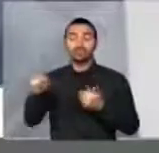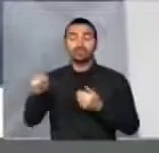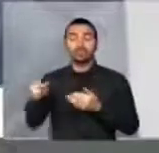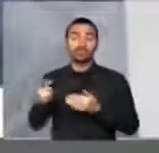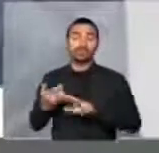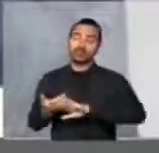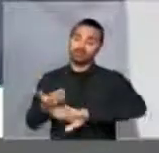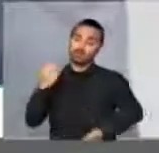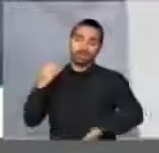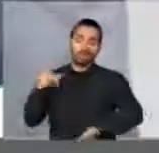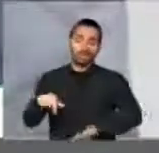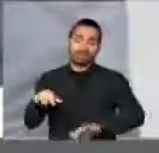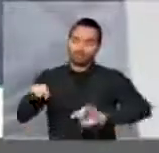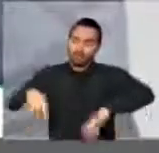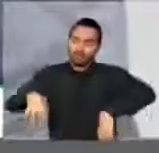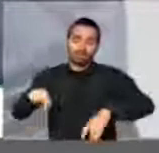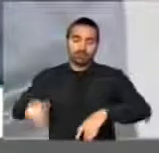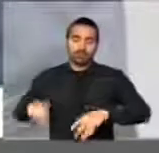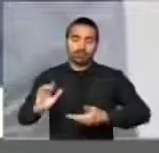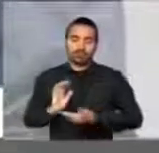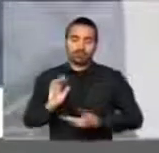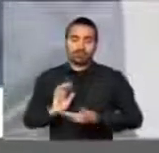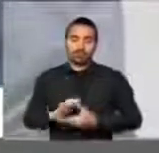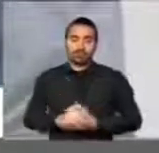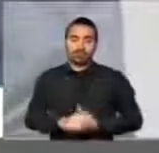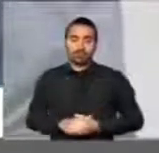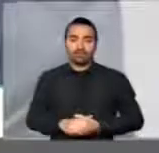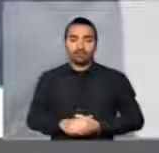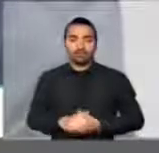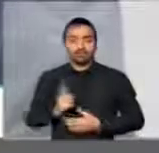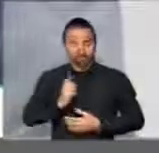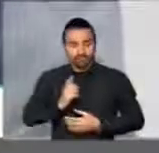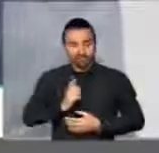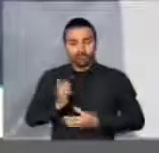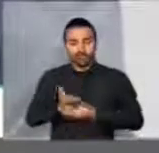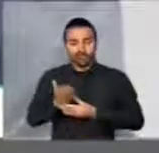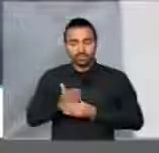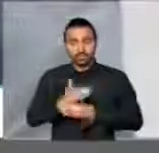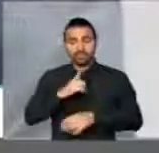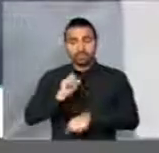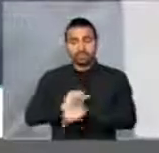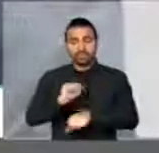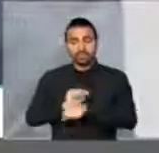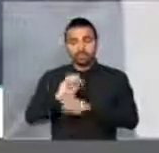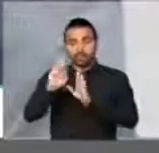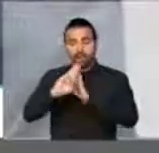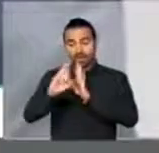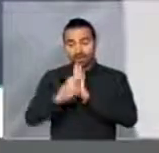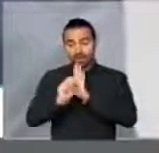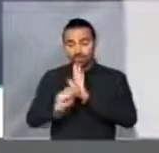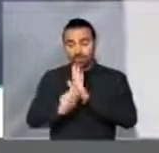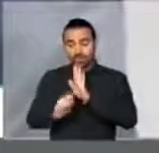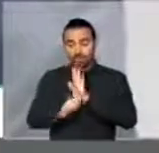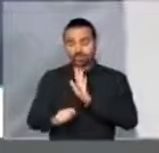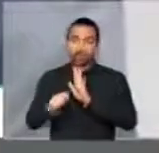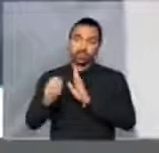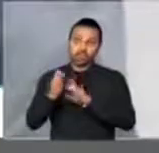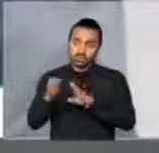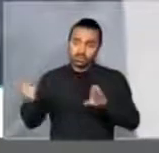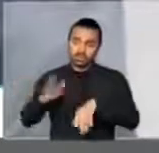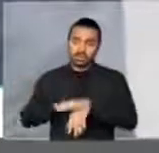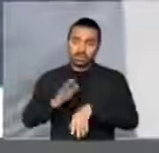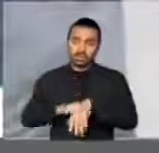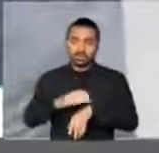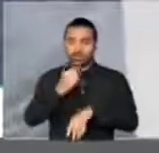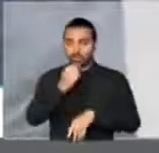Procurador Público, que estão lá em curso, aguardando o relator, que vai cumprir prazos, e o